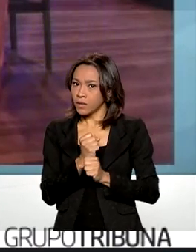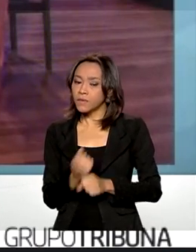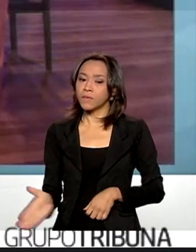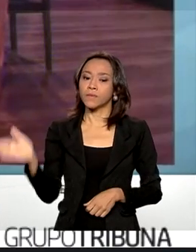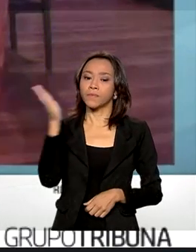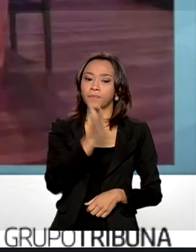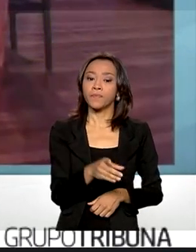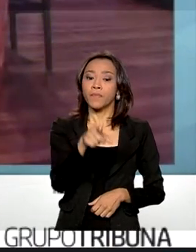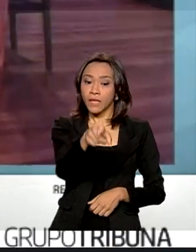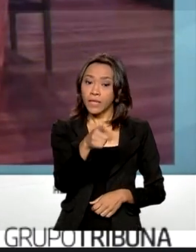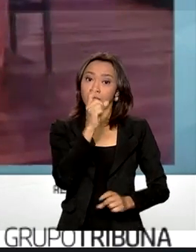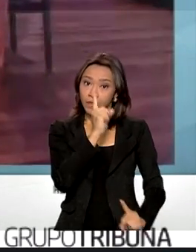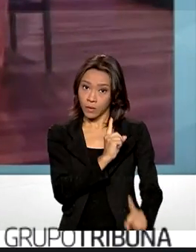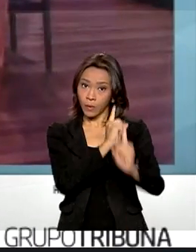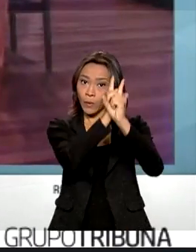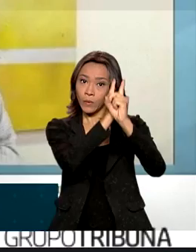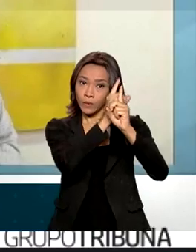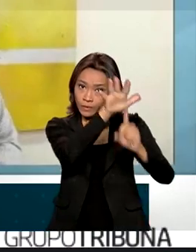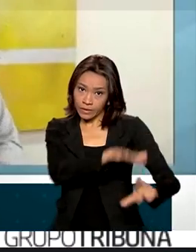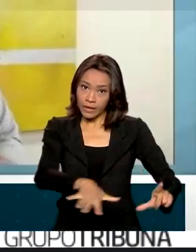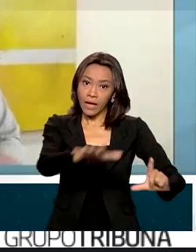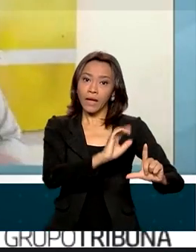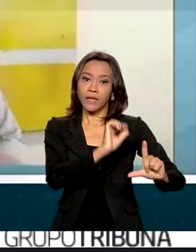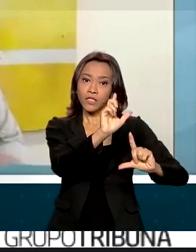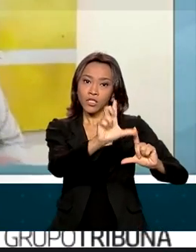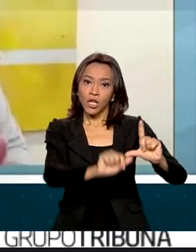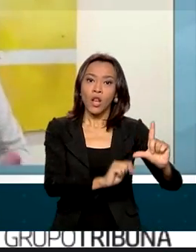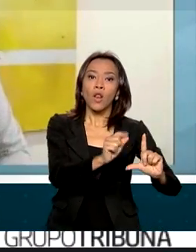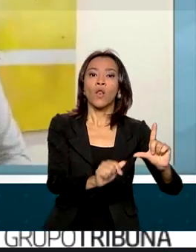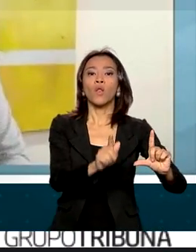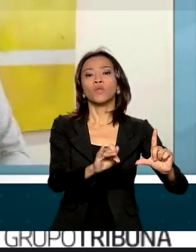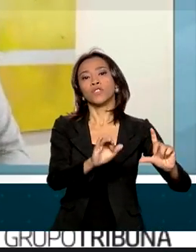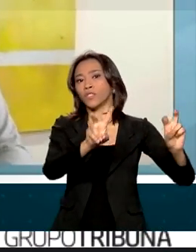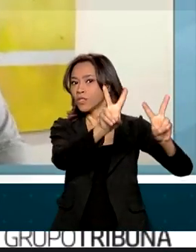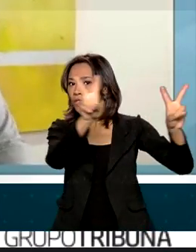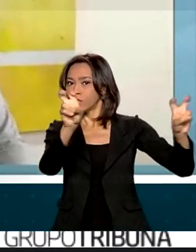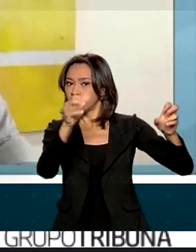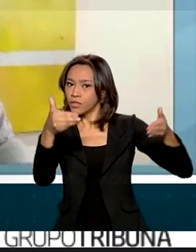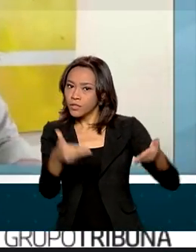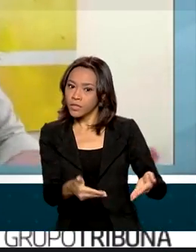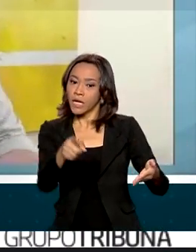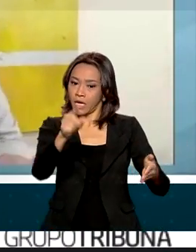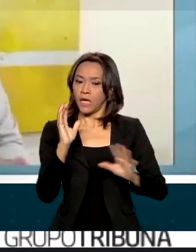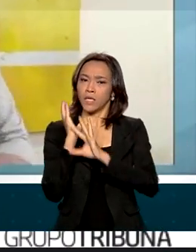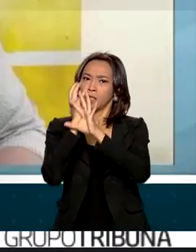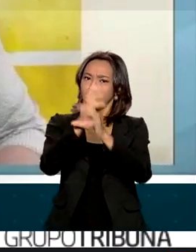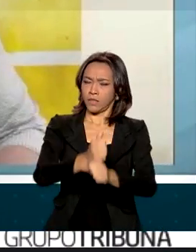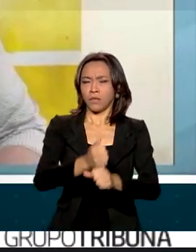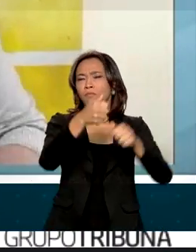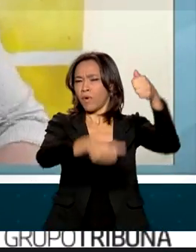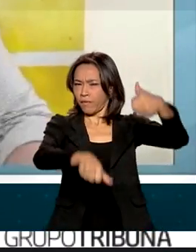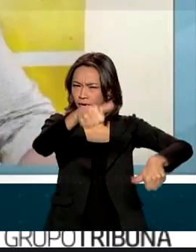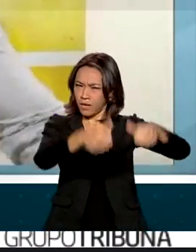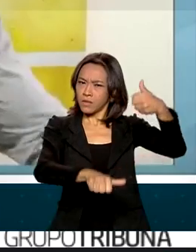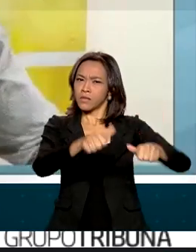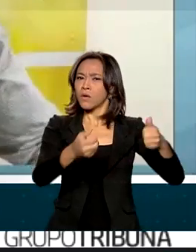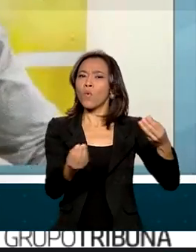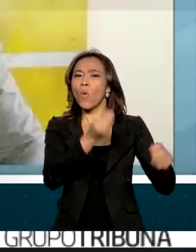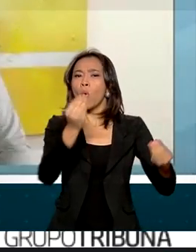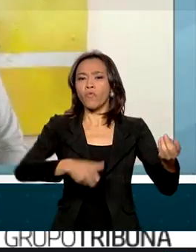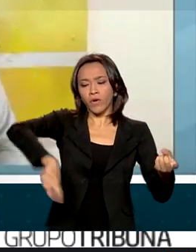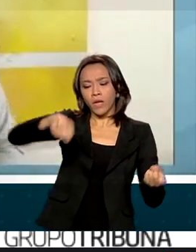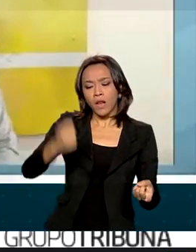evento voltado ao setor de logística, o ministro da Infraestrutura fez um balanço dos arrendamentos portuários